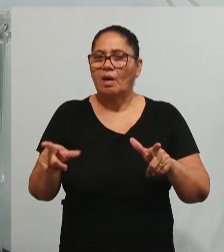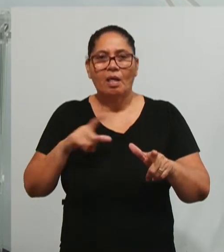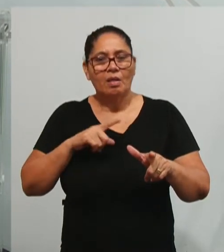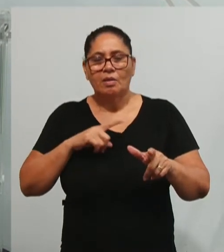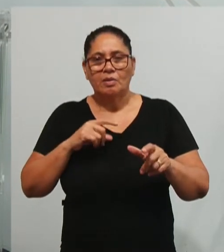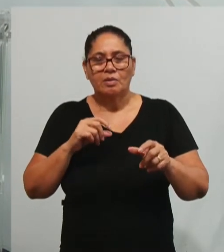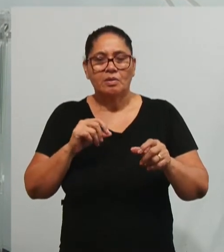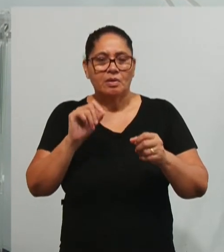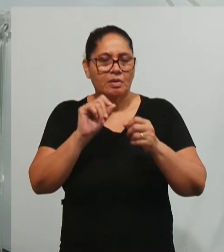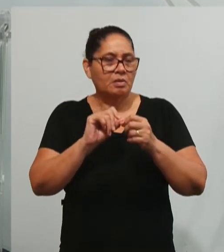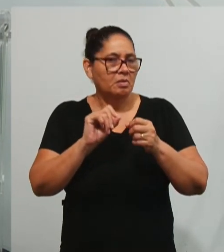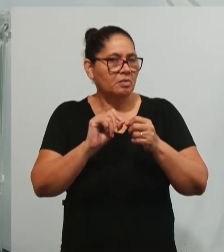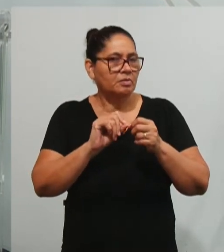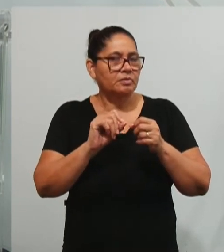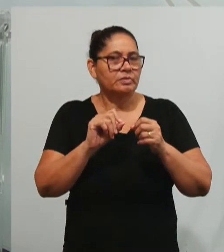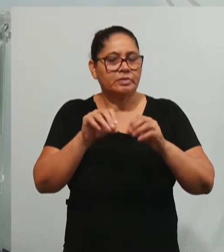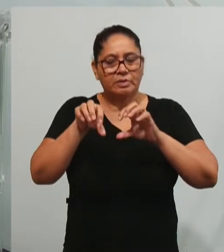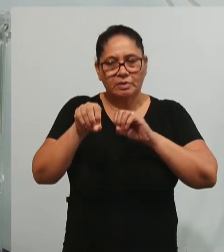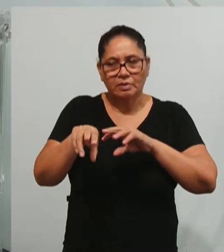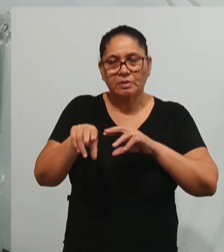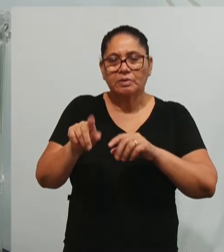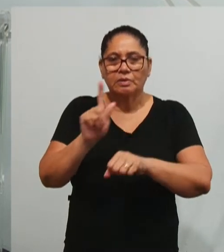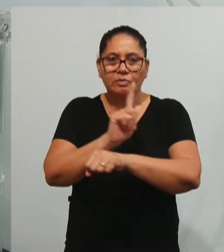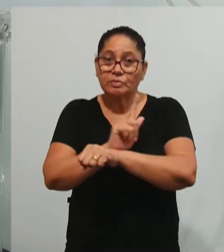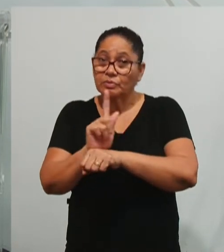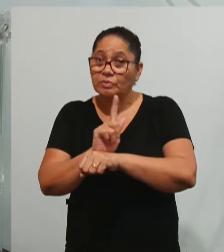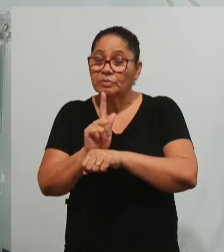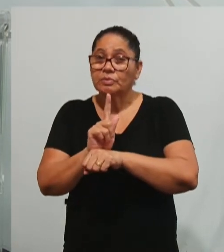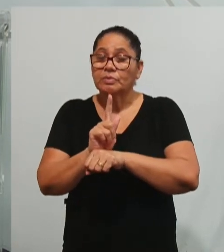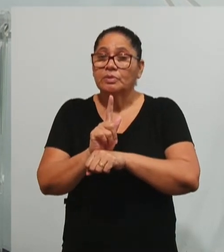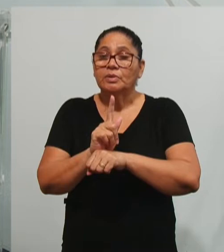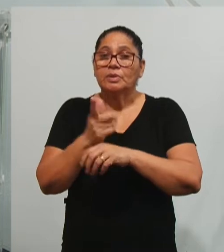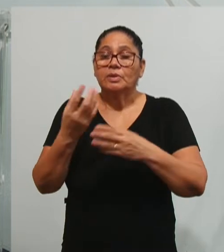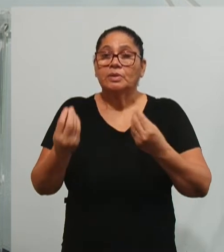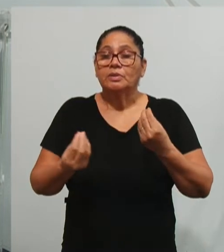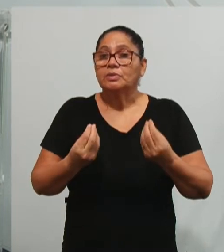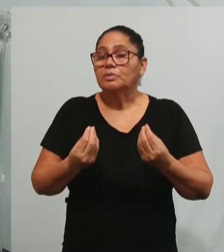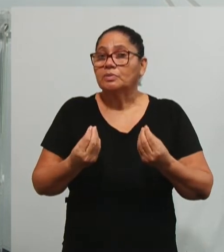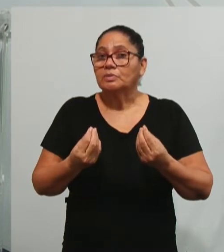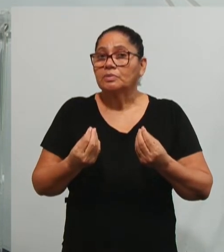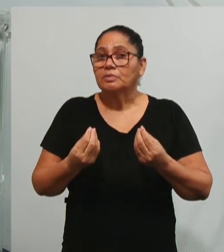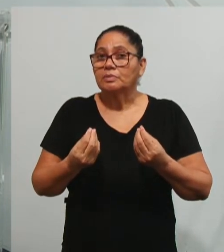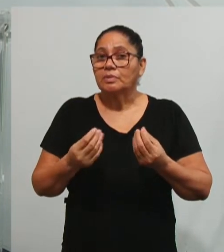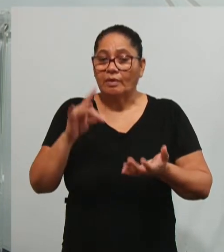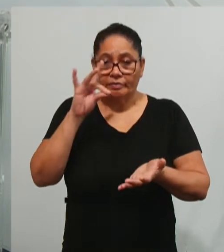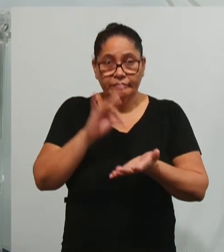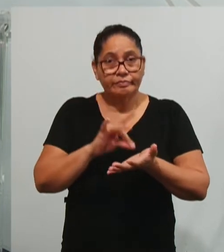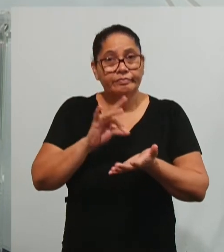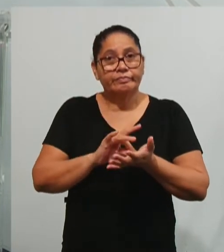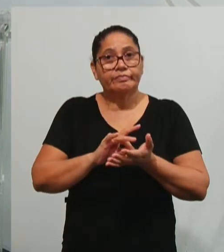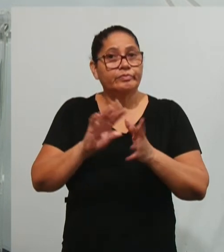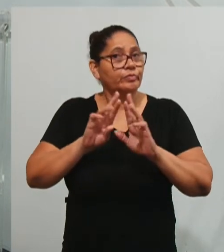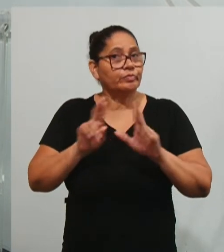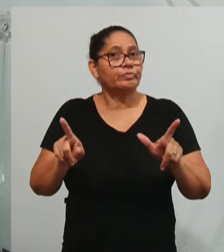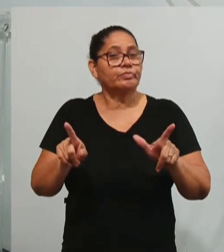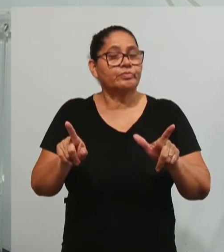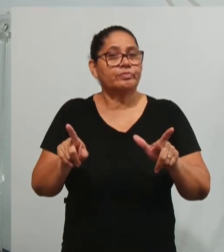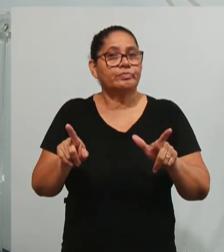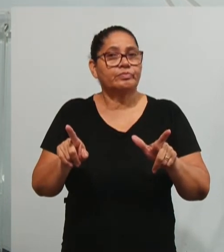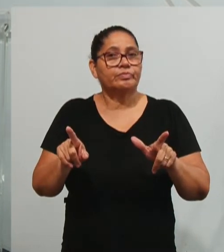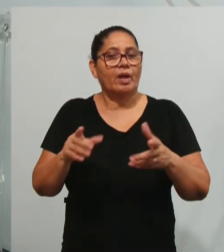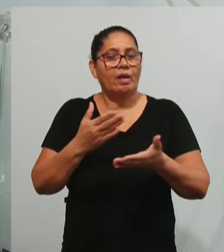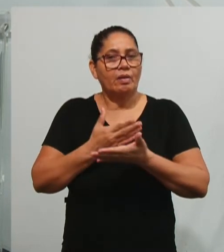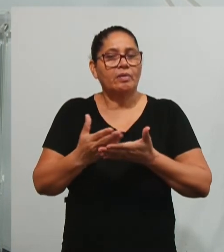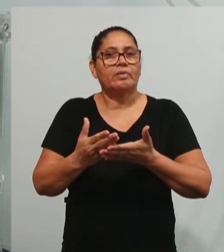único de uma educação, de uma gestão, imposto a realidades tão distintas, e aí eles começam a fazer